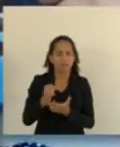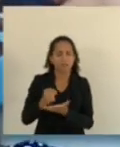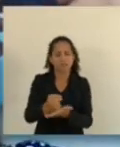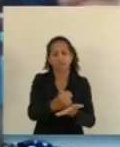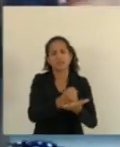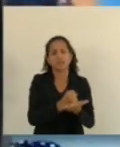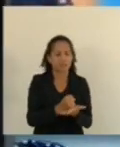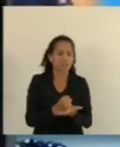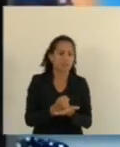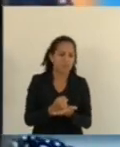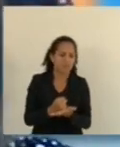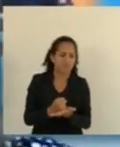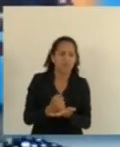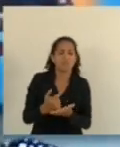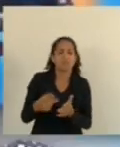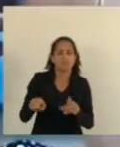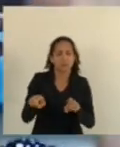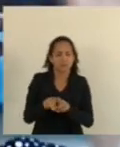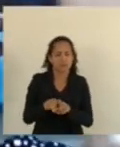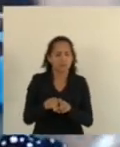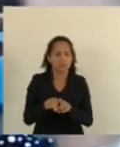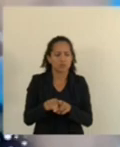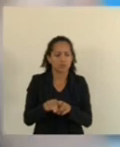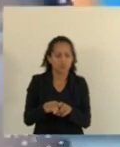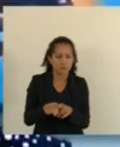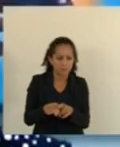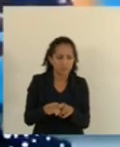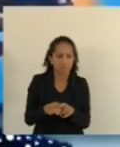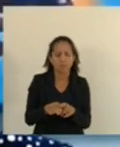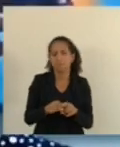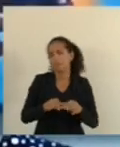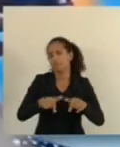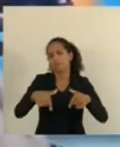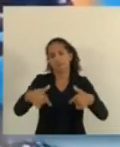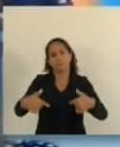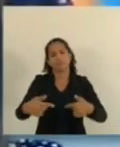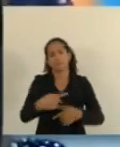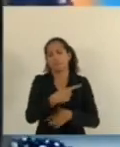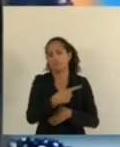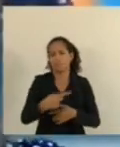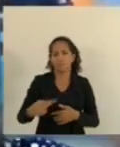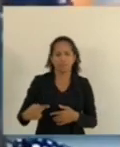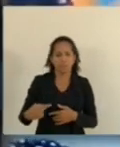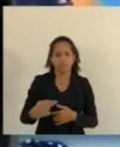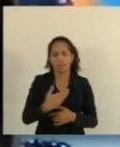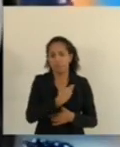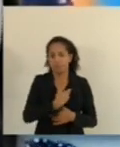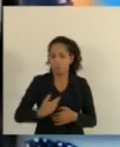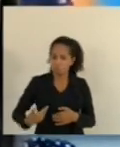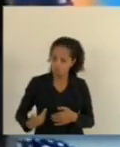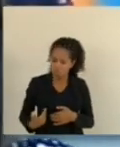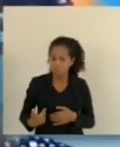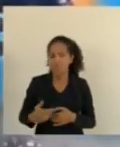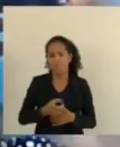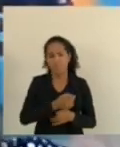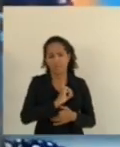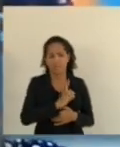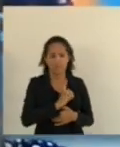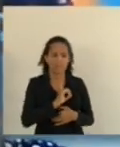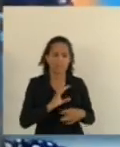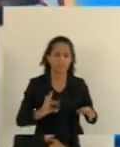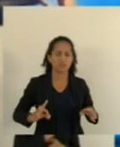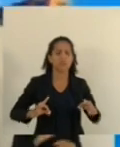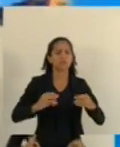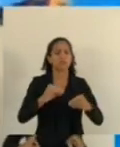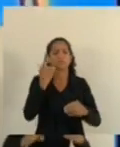à frente de nossas polícias, à frente da detentoria. Deputada, a senhora pode concluir? Para que haja nas nossas delegacias, para que